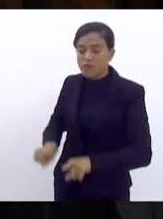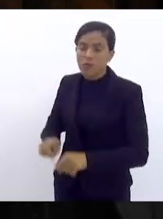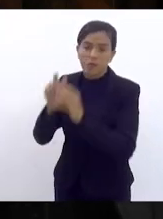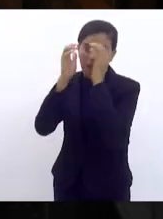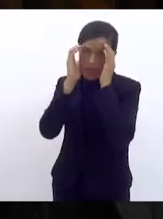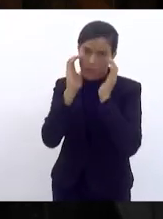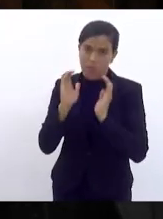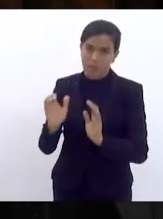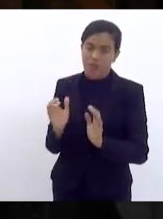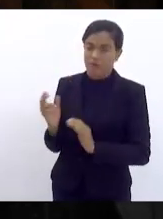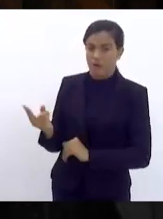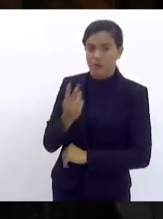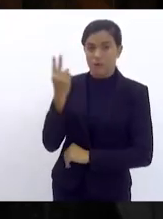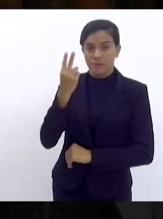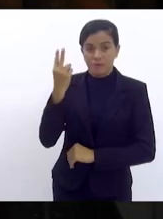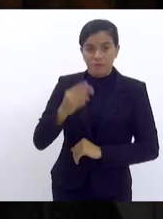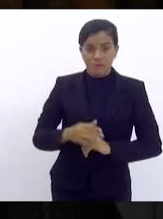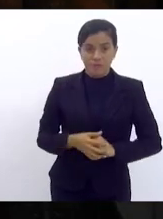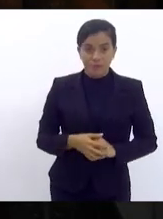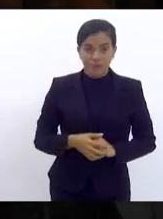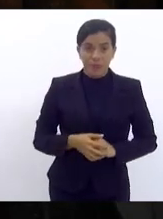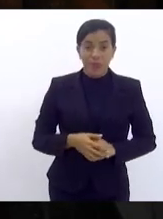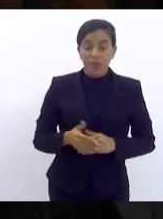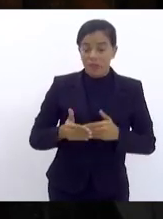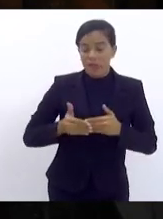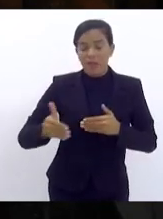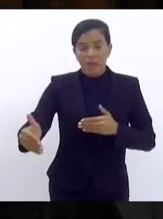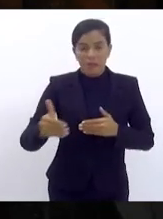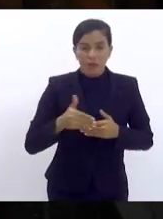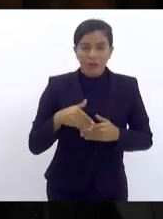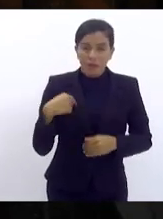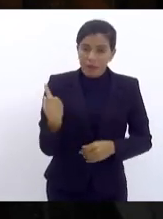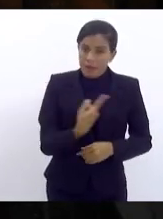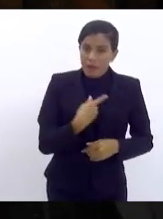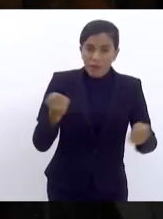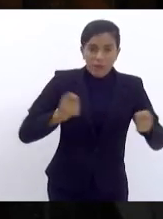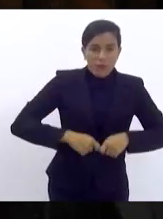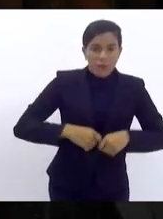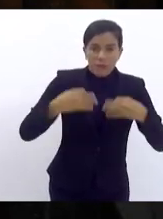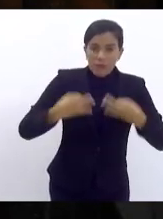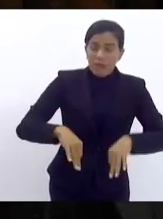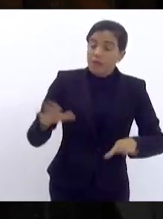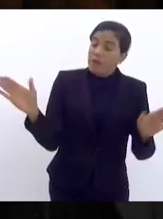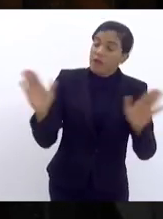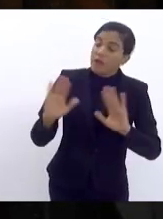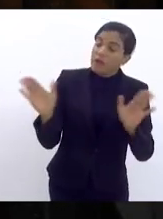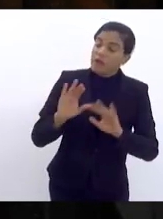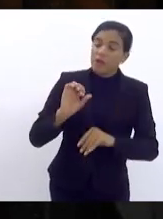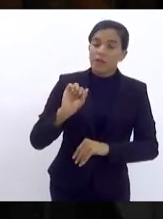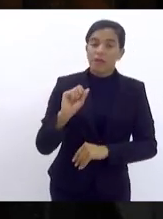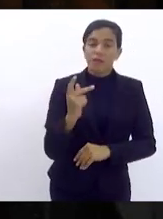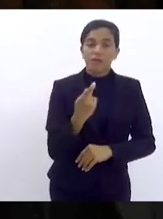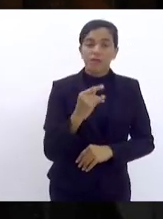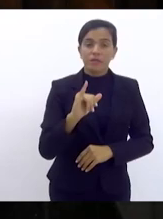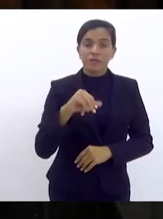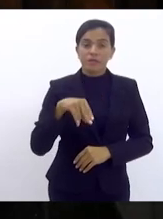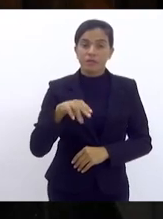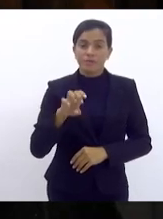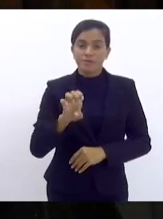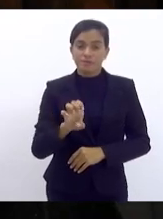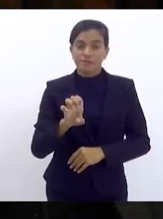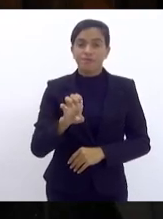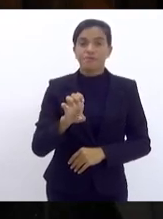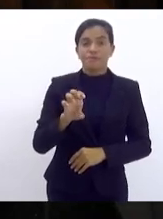respeitados e valorizados e que muito em breve a gente possa dizer tchau Chaine Rio você não